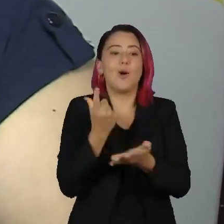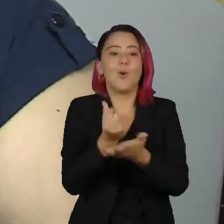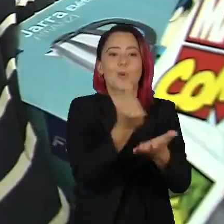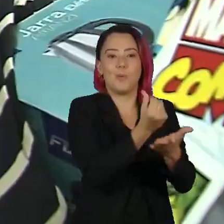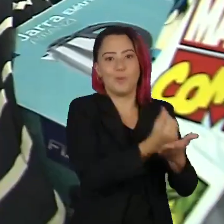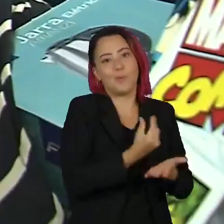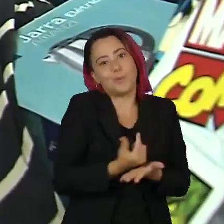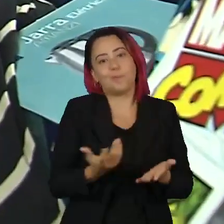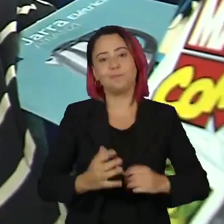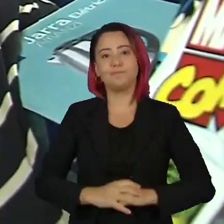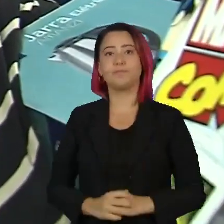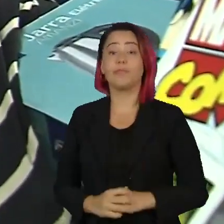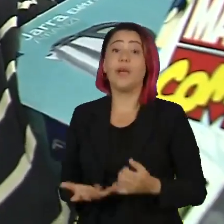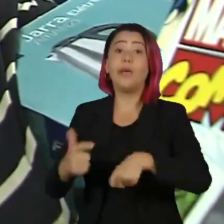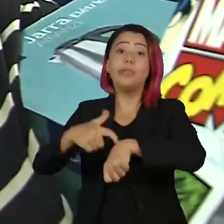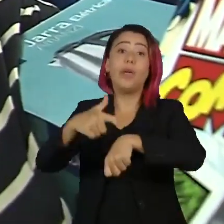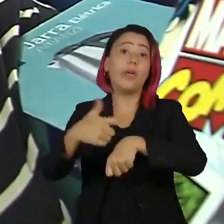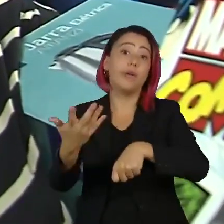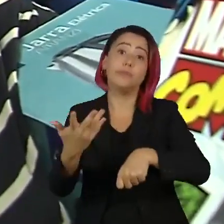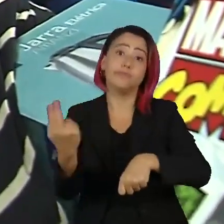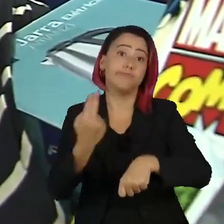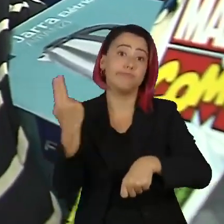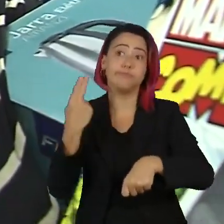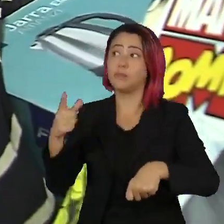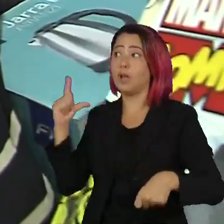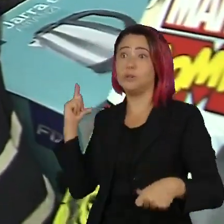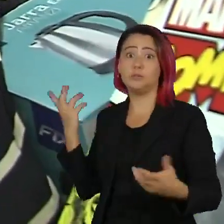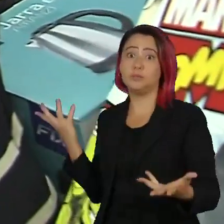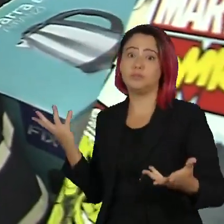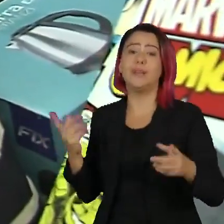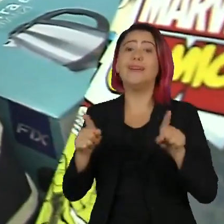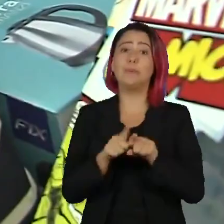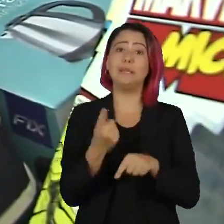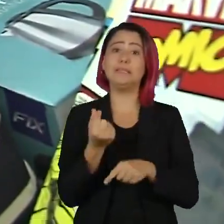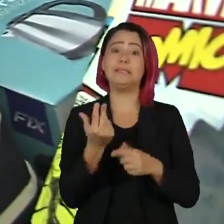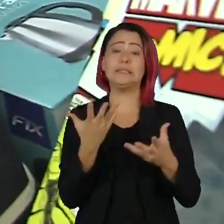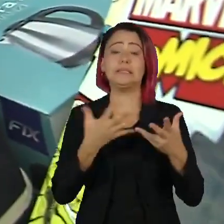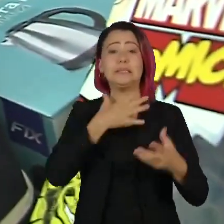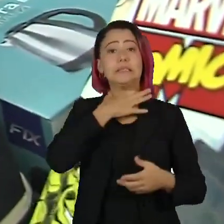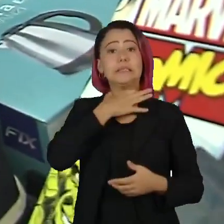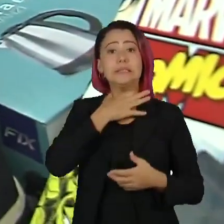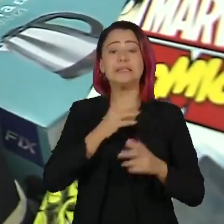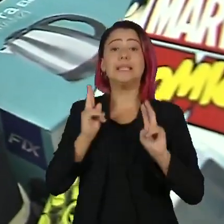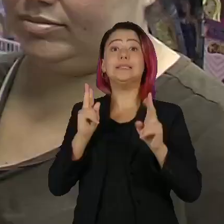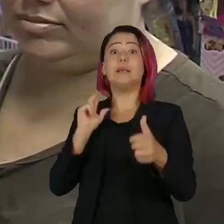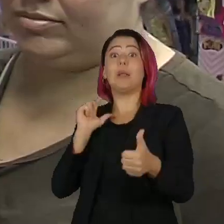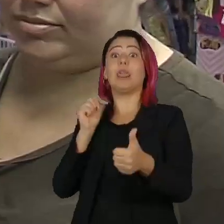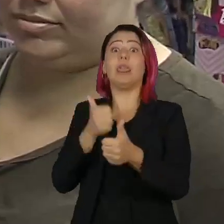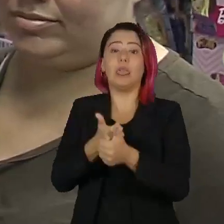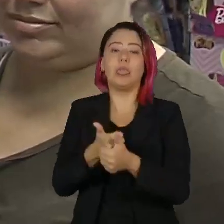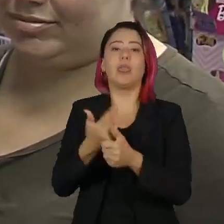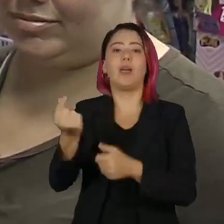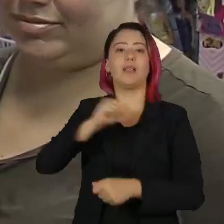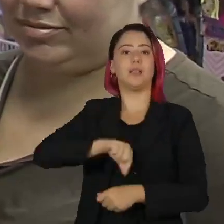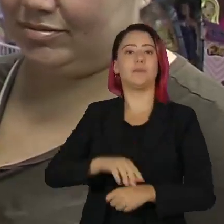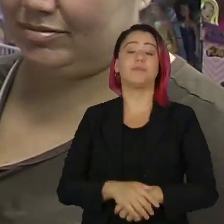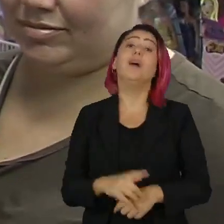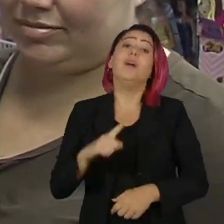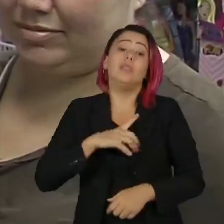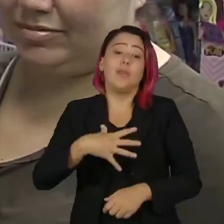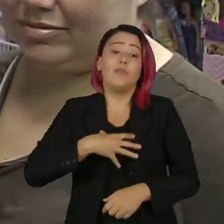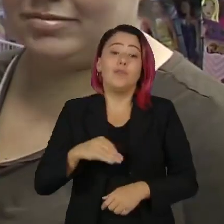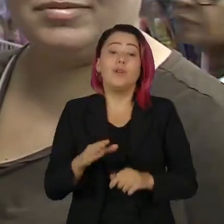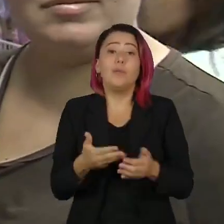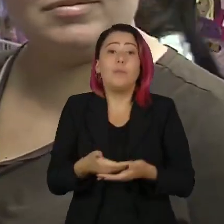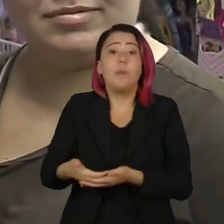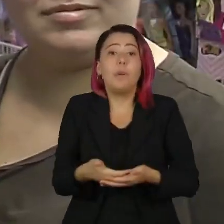de Natal. É o tempo, né? O tempo não deu e também o dinheiro, que vem sempre na última hora. Tem meu filho pequeno que precisa arrumar